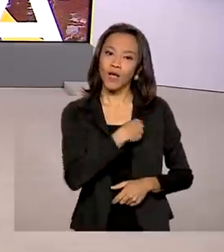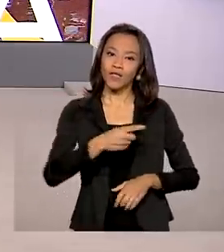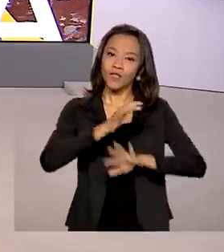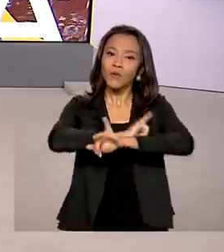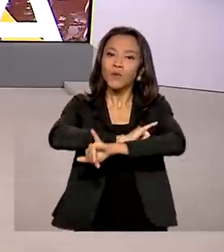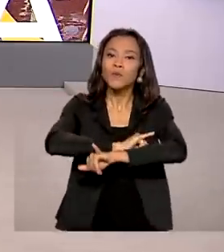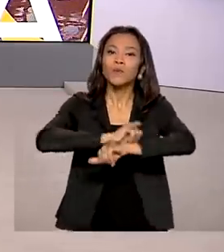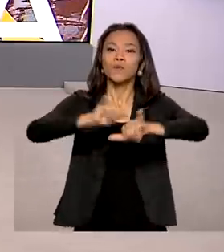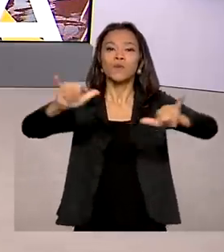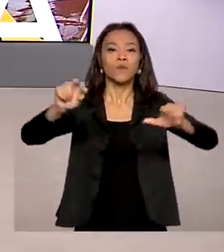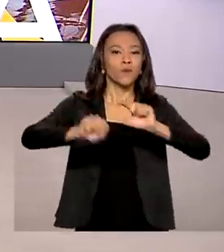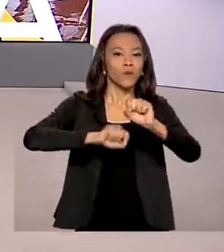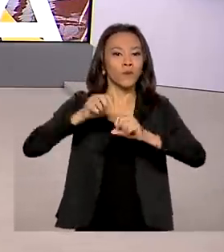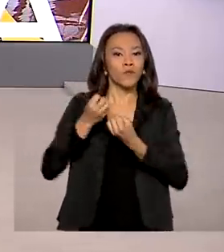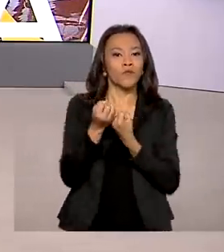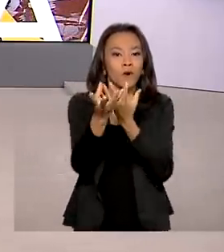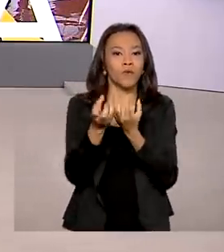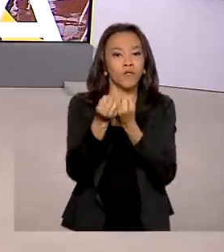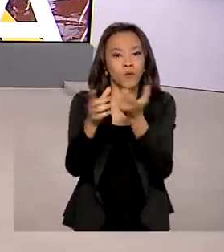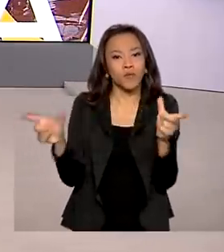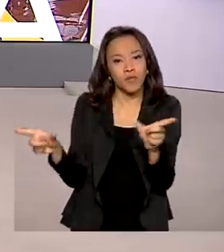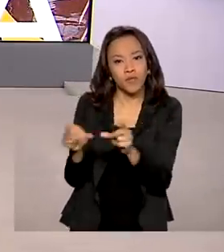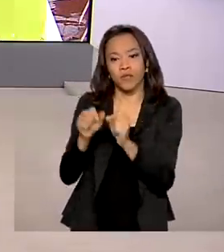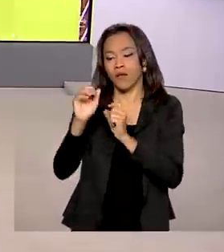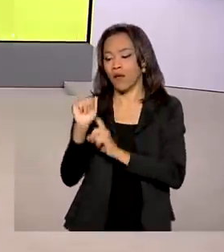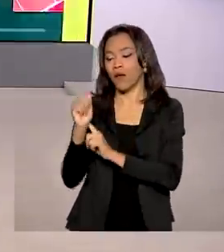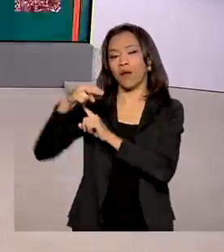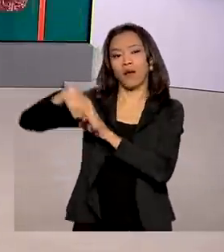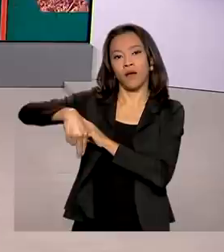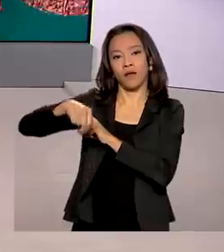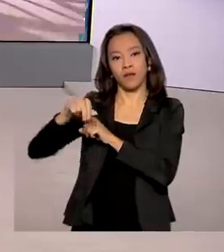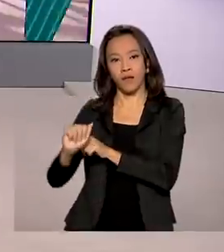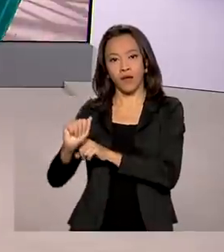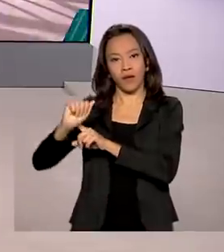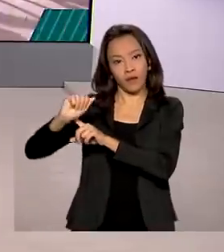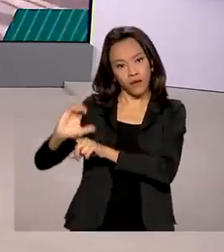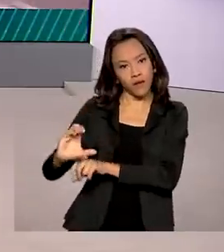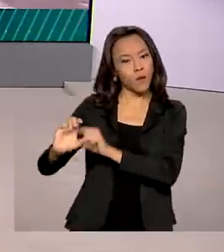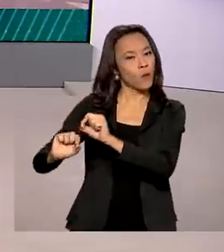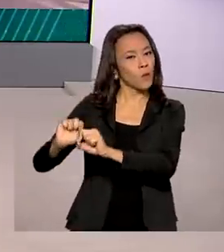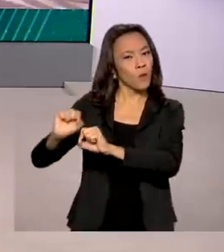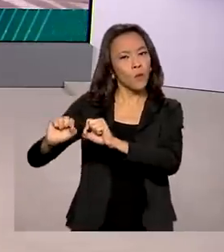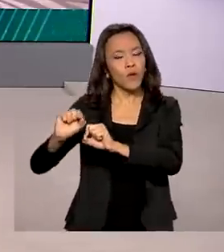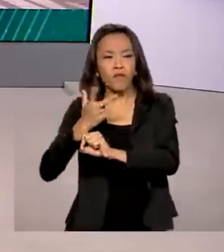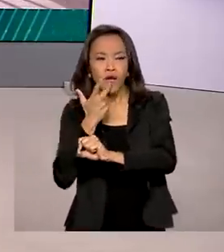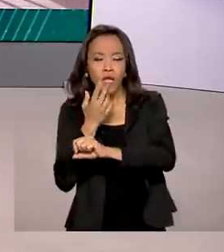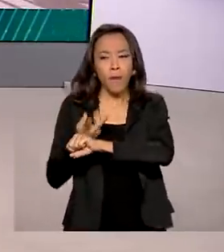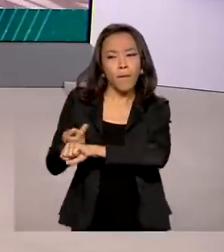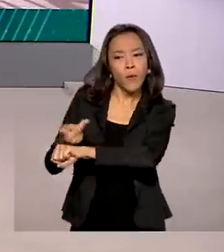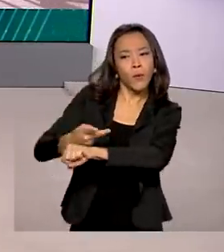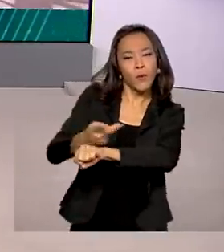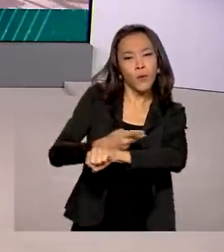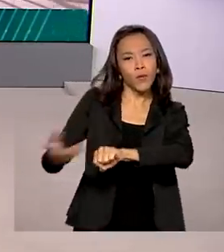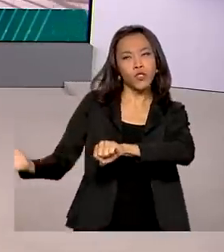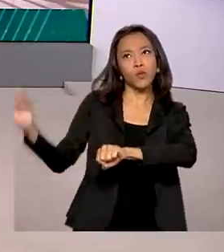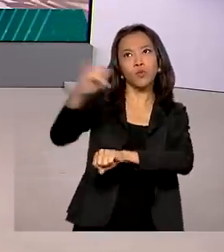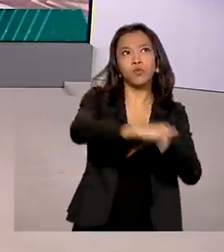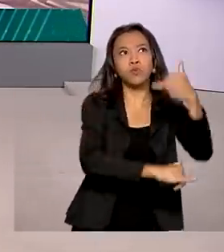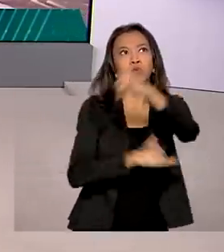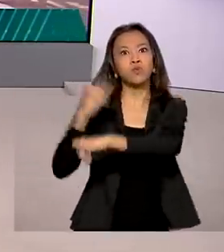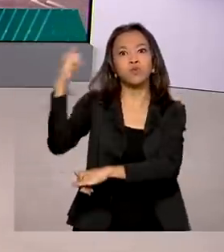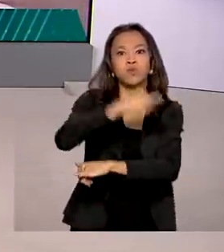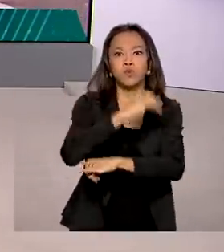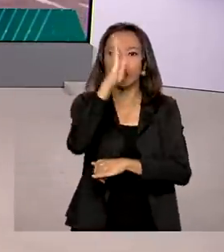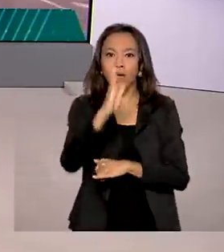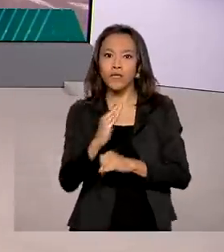edição com dados da ANAC, a Agência Nacional de Aviação Civil, que mostram que a procura por voos domésticos no Brasil cresceu